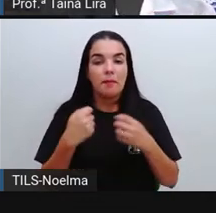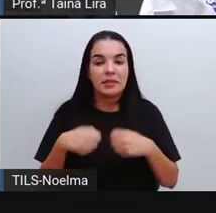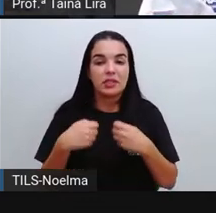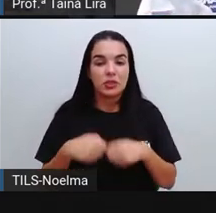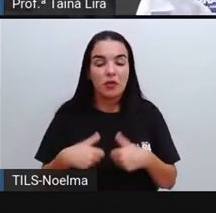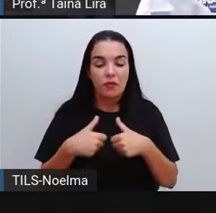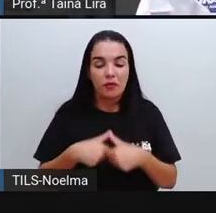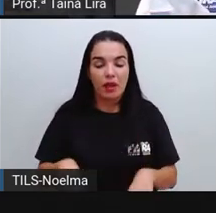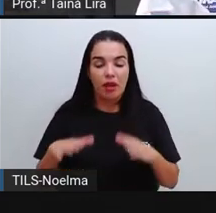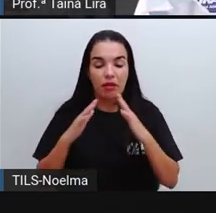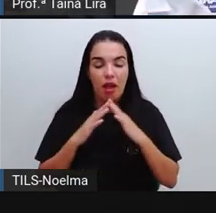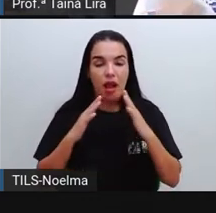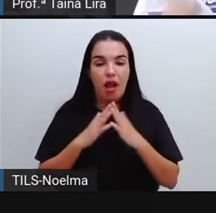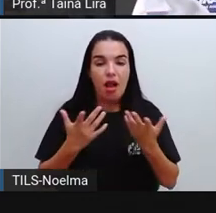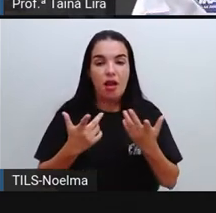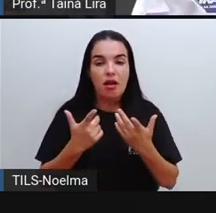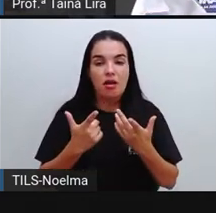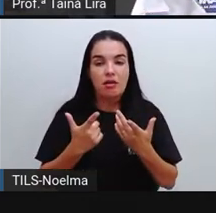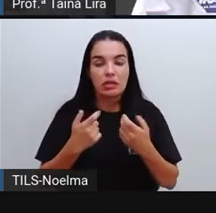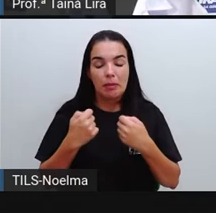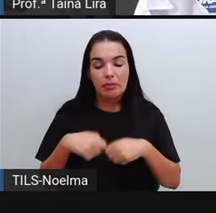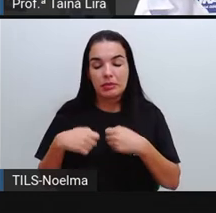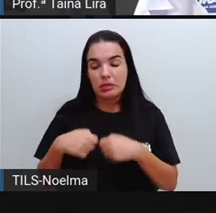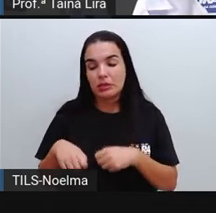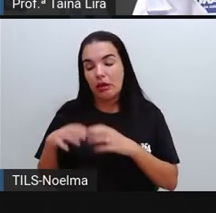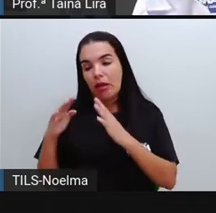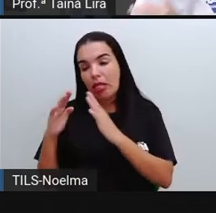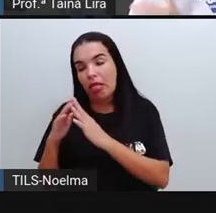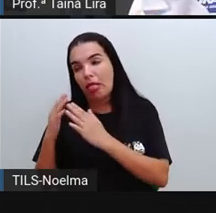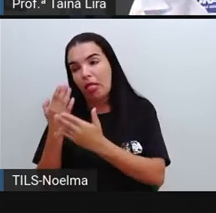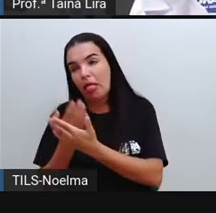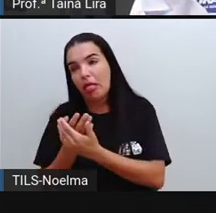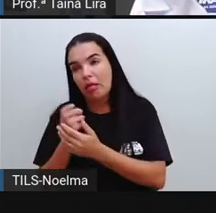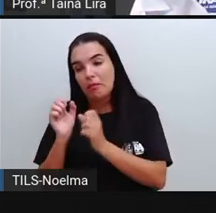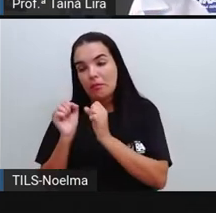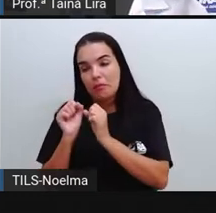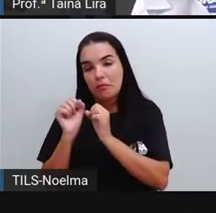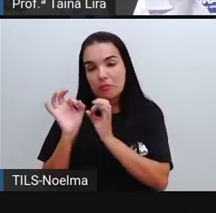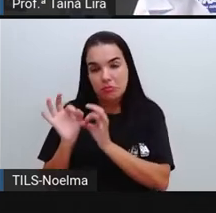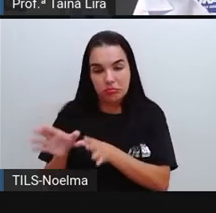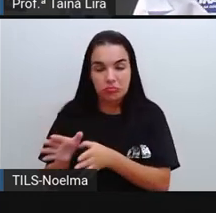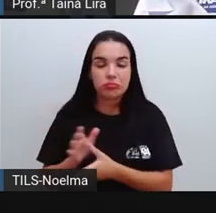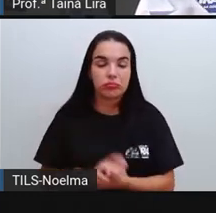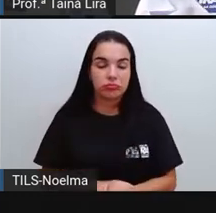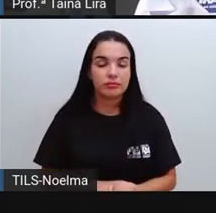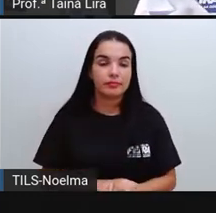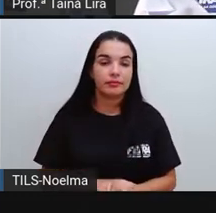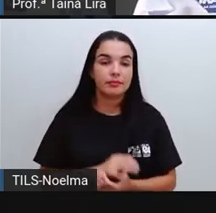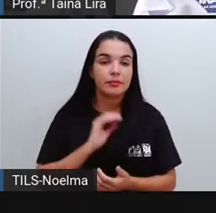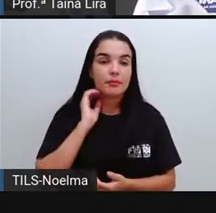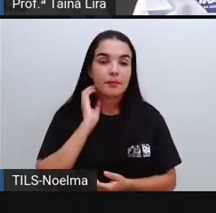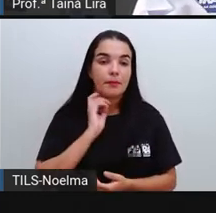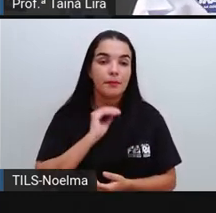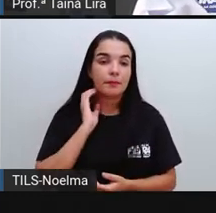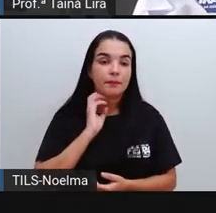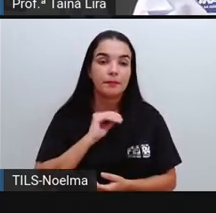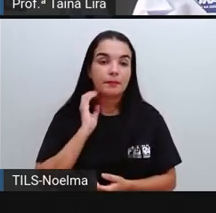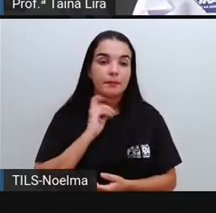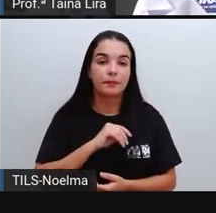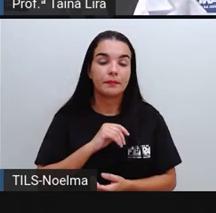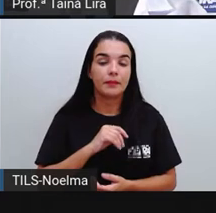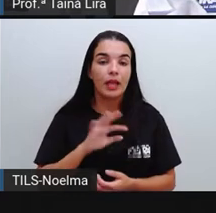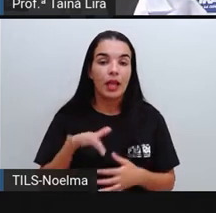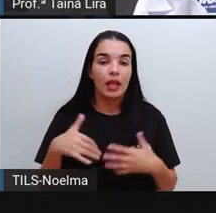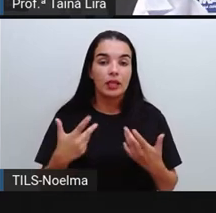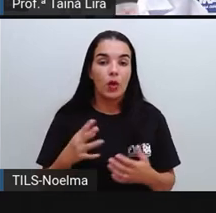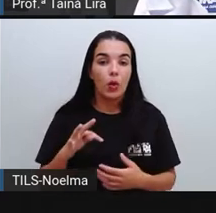Não estar presente na escola, né? E, enfim. Então, segundo ano, todas essas